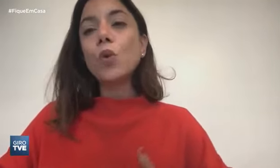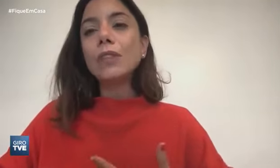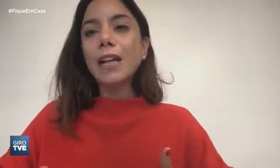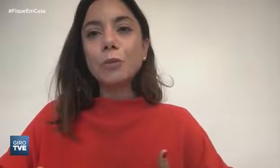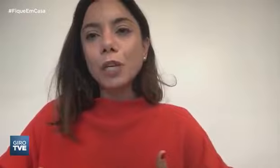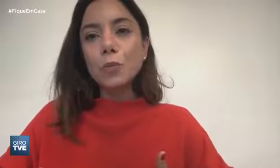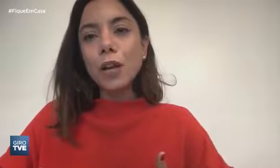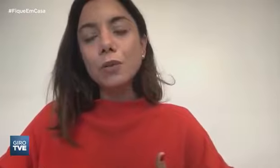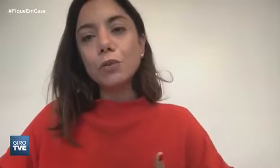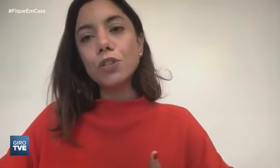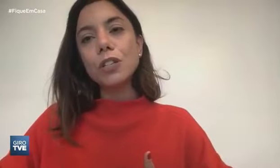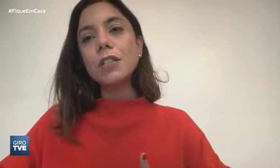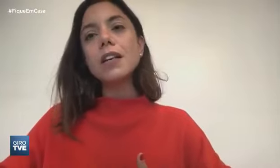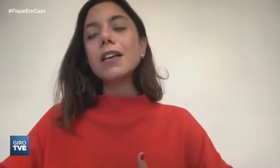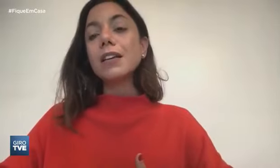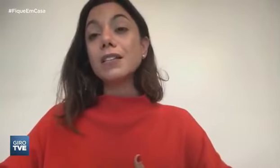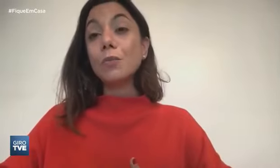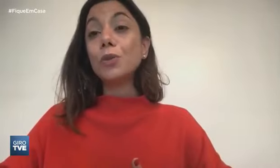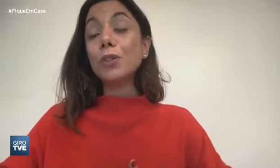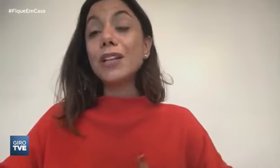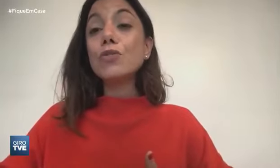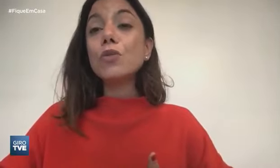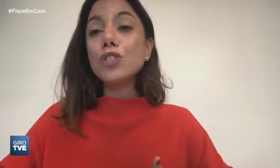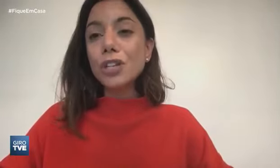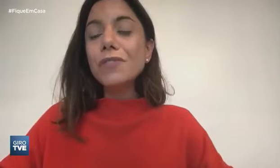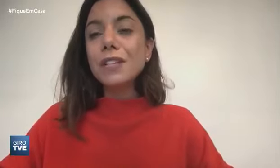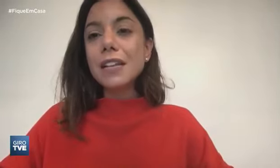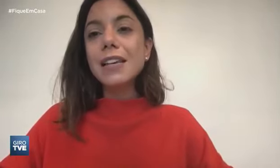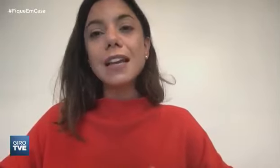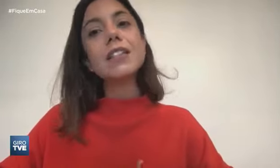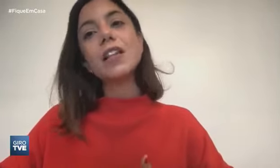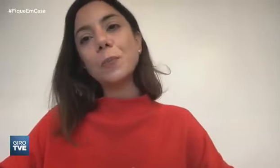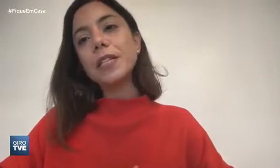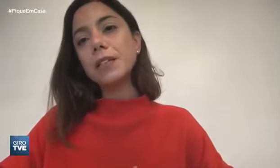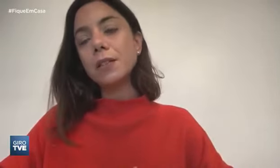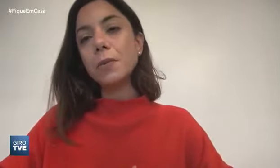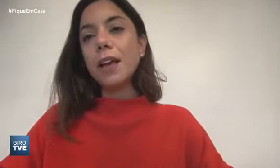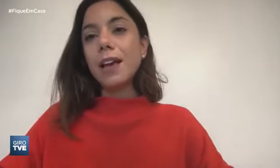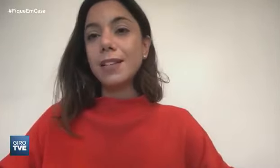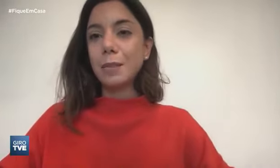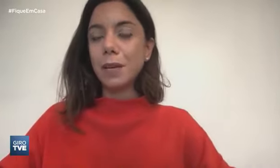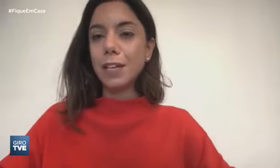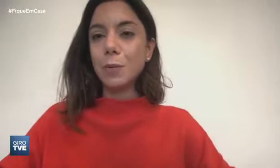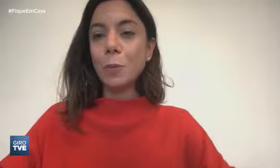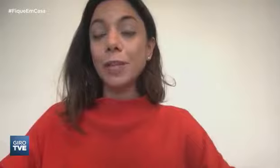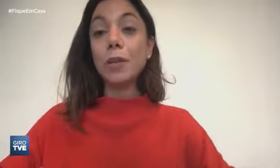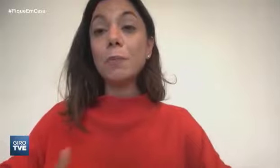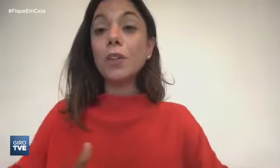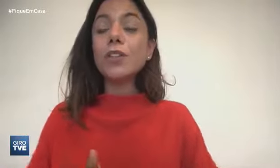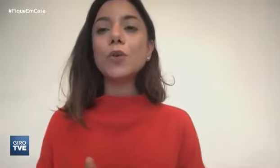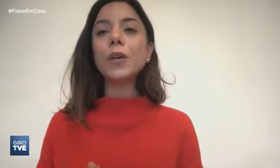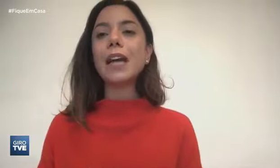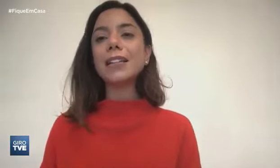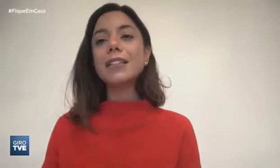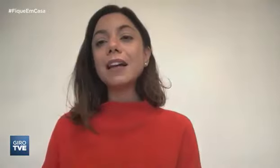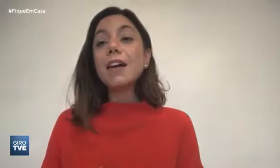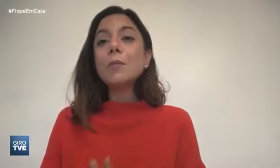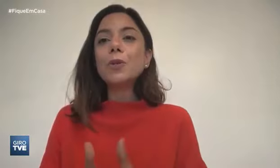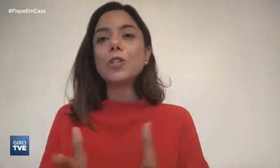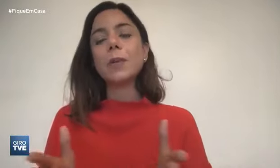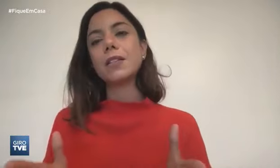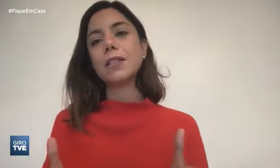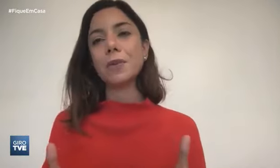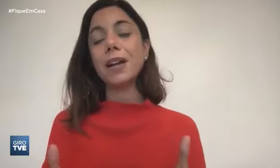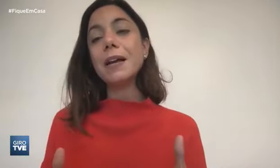do contato mesmo né com notícias que são muito destrutivas né e que elas não precisam receber nesse momento importante cuidar desse